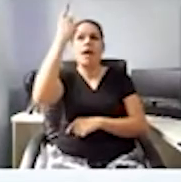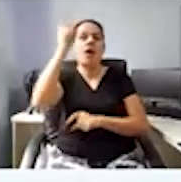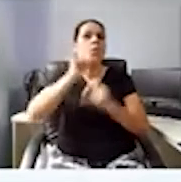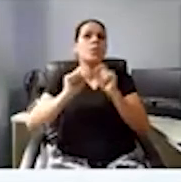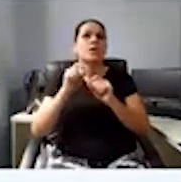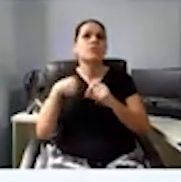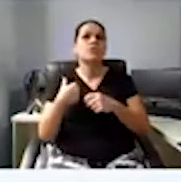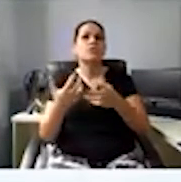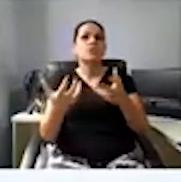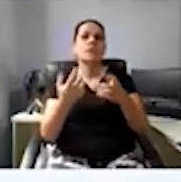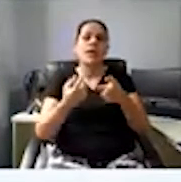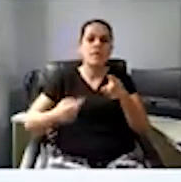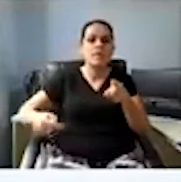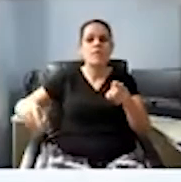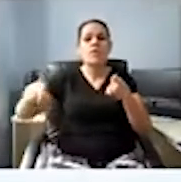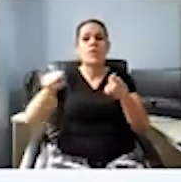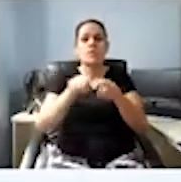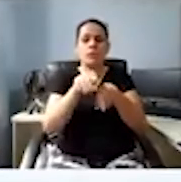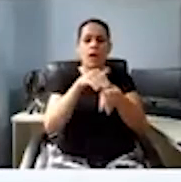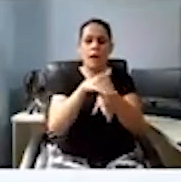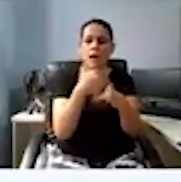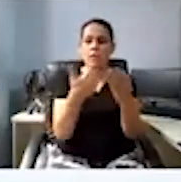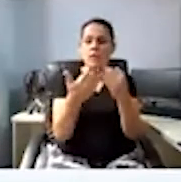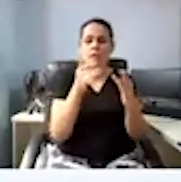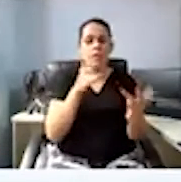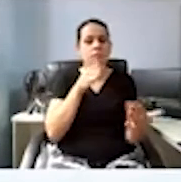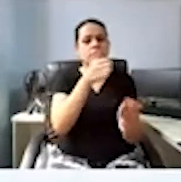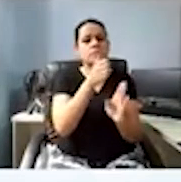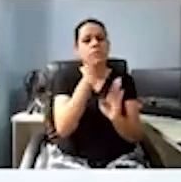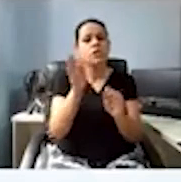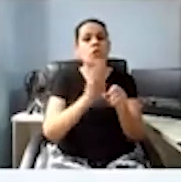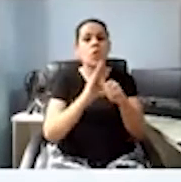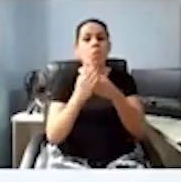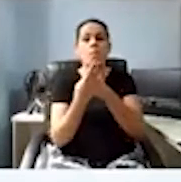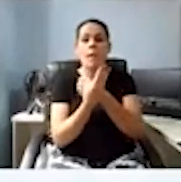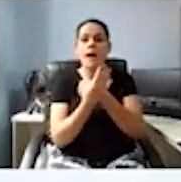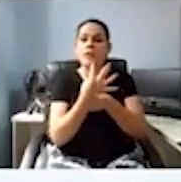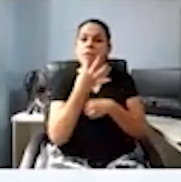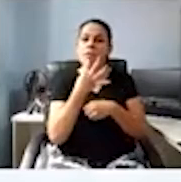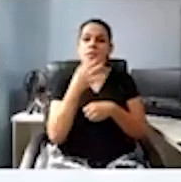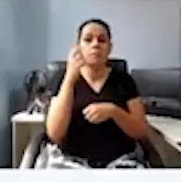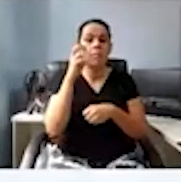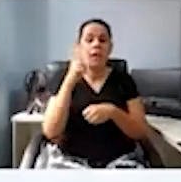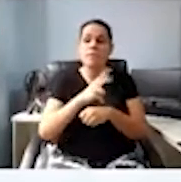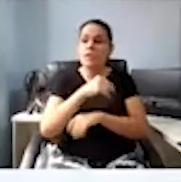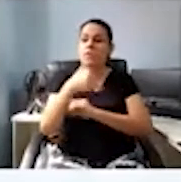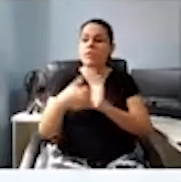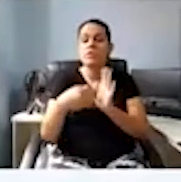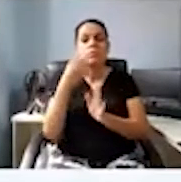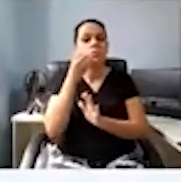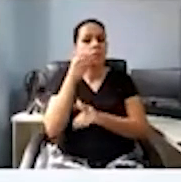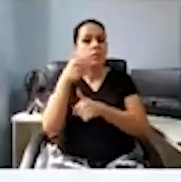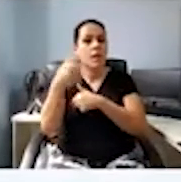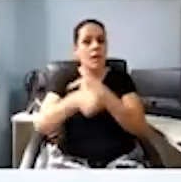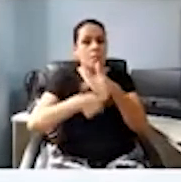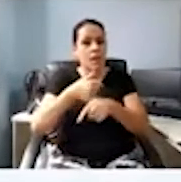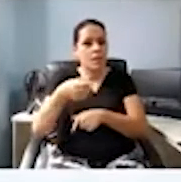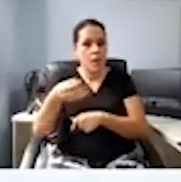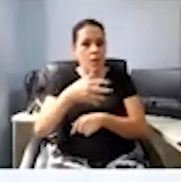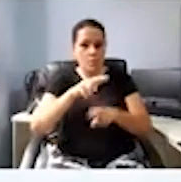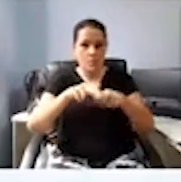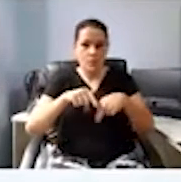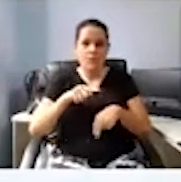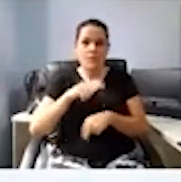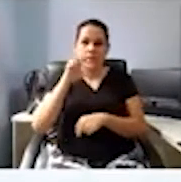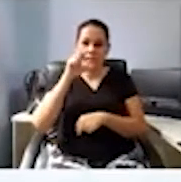o sino nos bairros, né? Que é uma oportunidade muito grande de emprego aí para a comunidade. Então, vai estará voltando de novo o